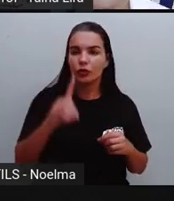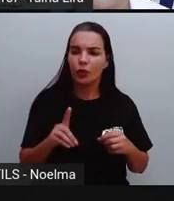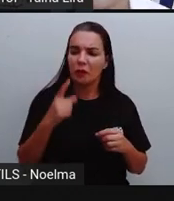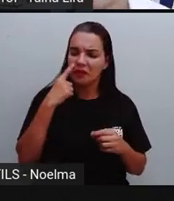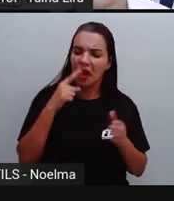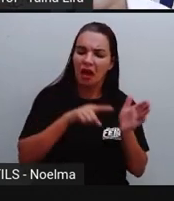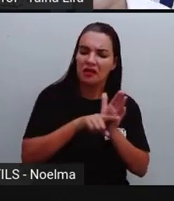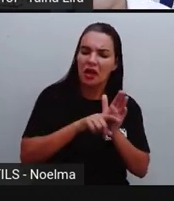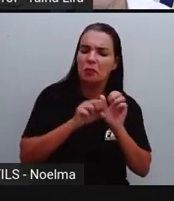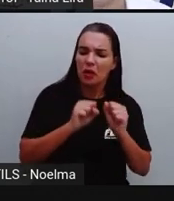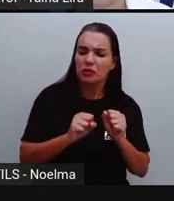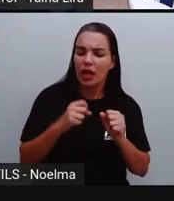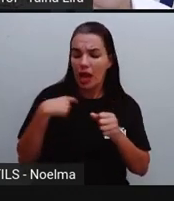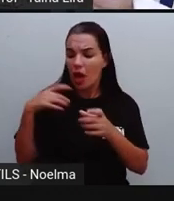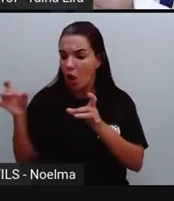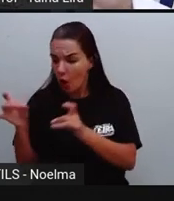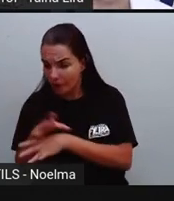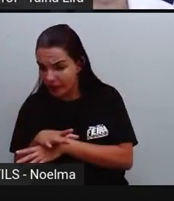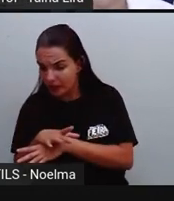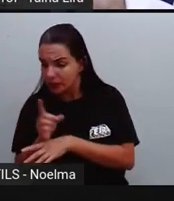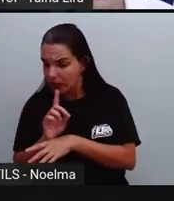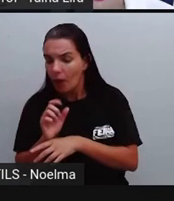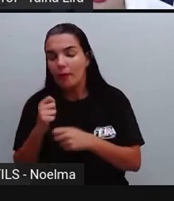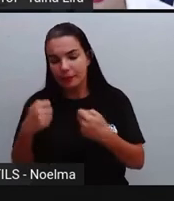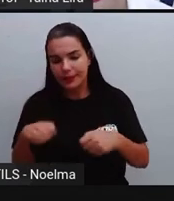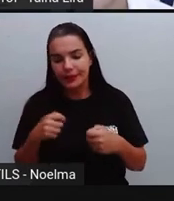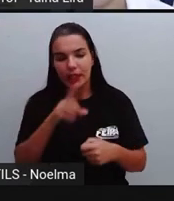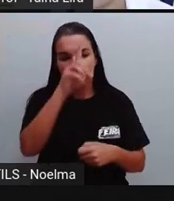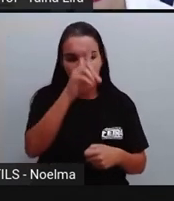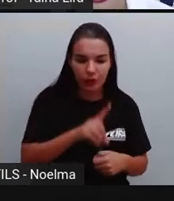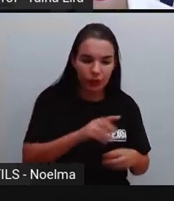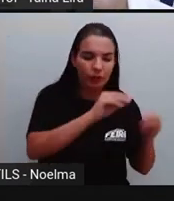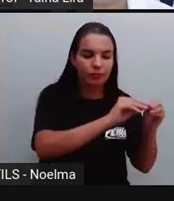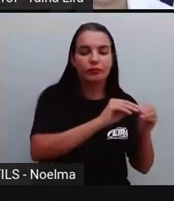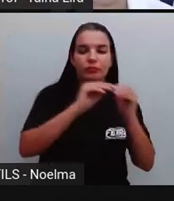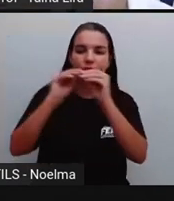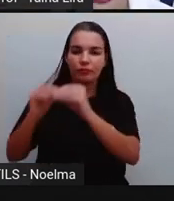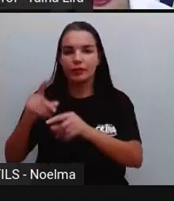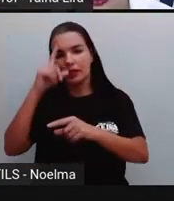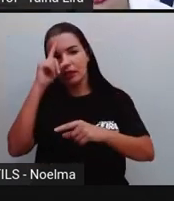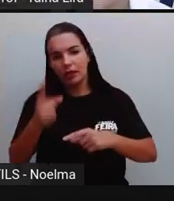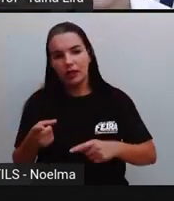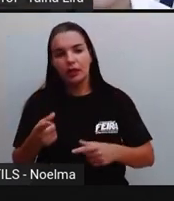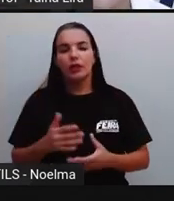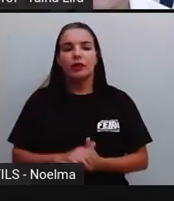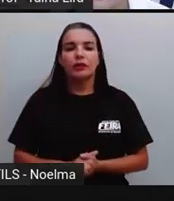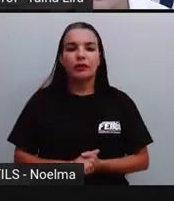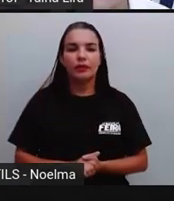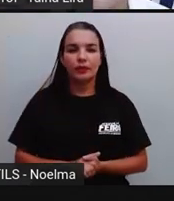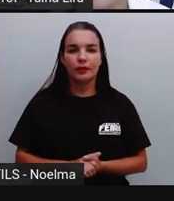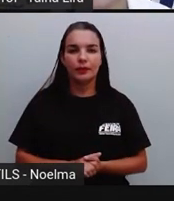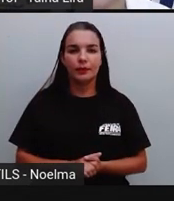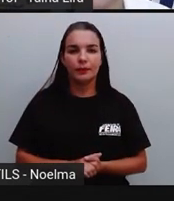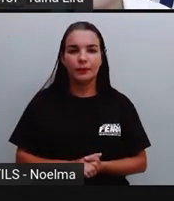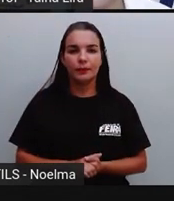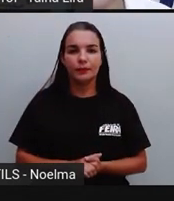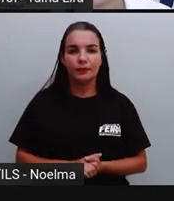ele mesmo pode resolver ou se precisa passar, né? Para o diretor, para o coordenador. Tá bom?